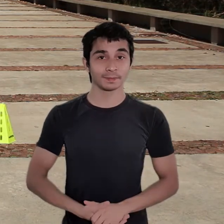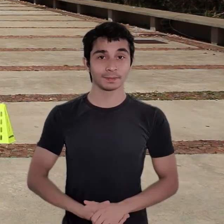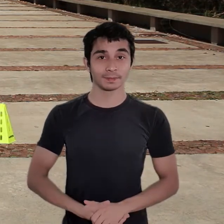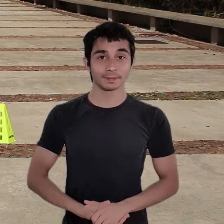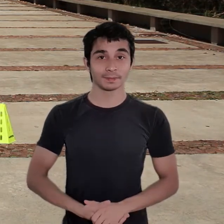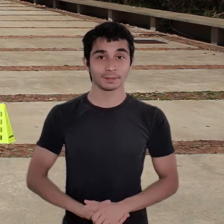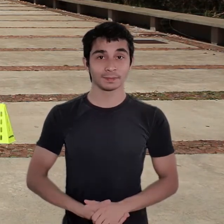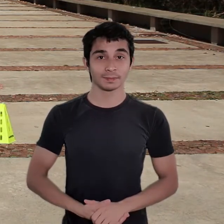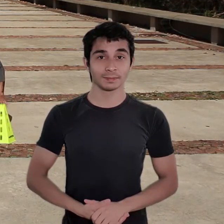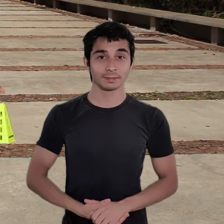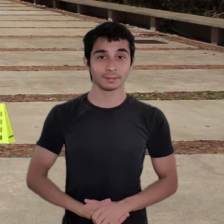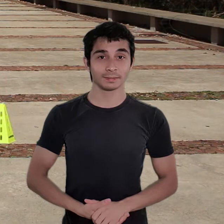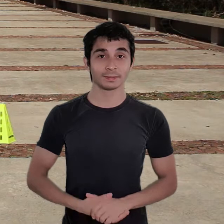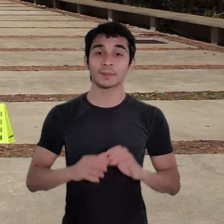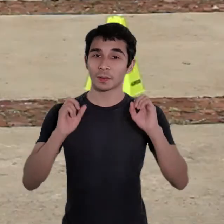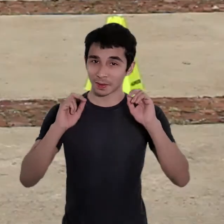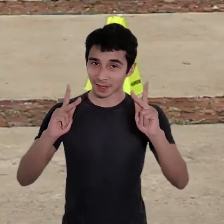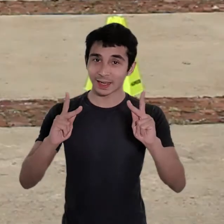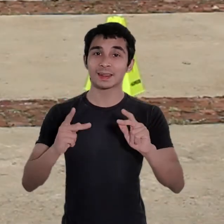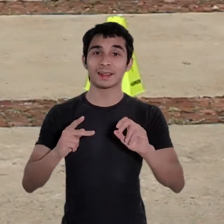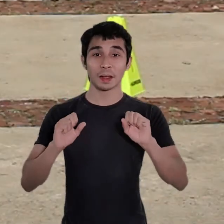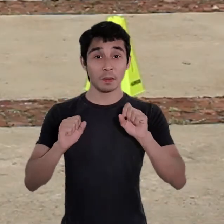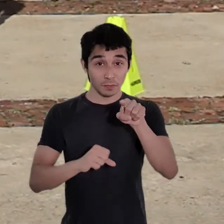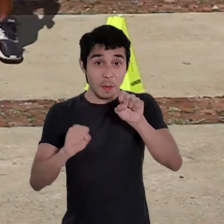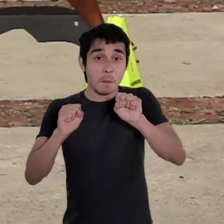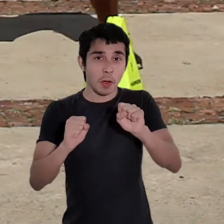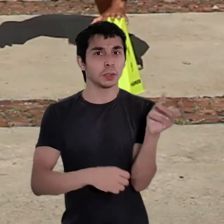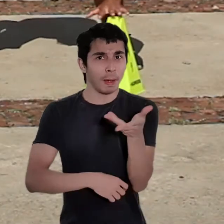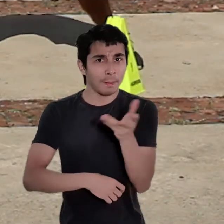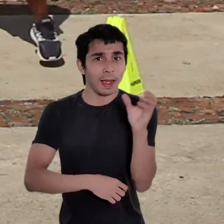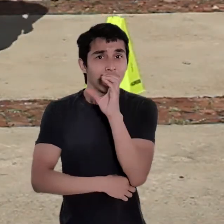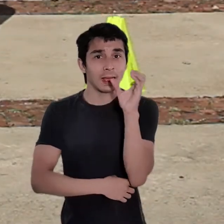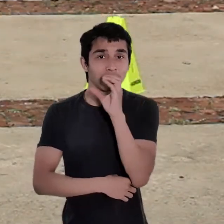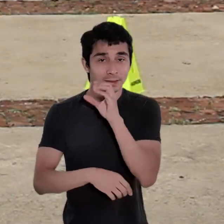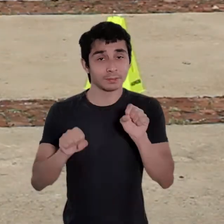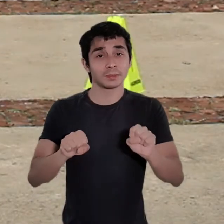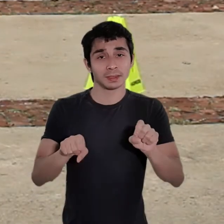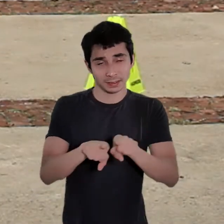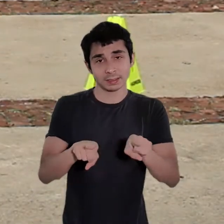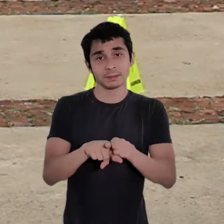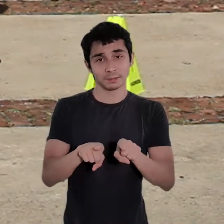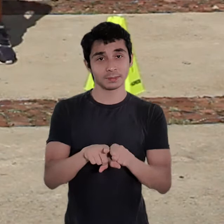alta. Muito bem! Quem quiser fazer uma intensidade mais alta nessas